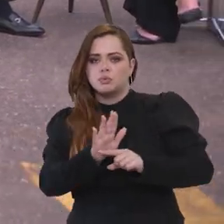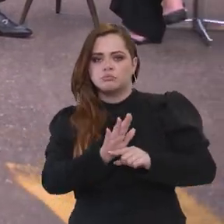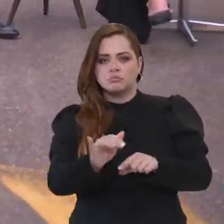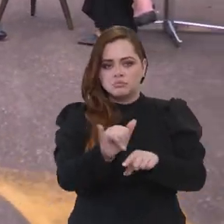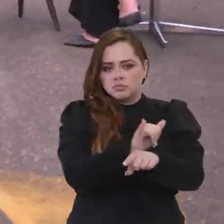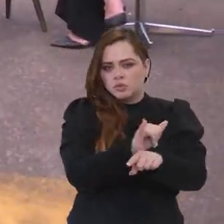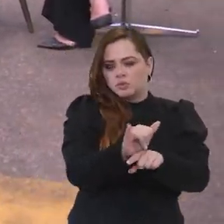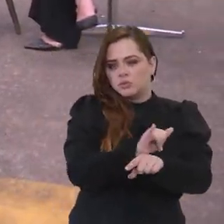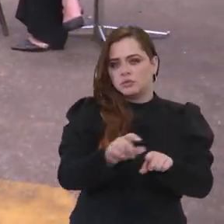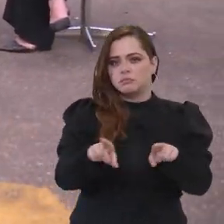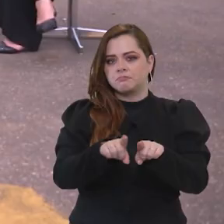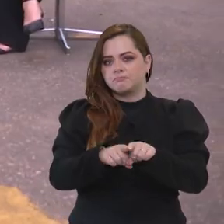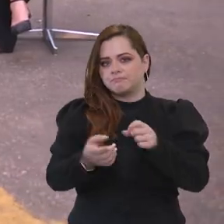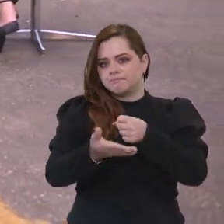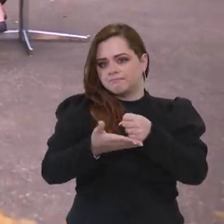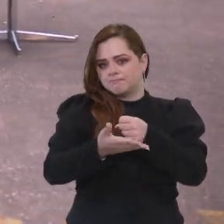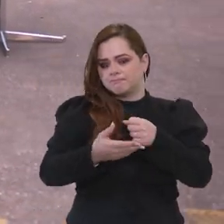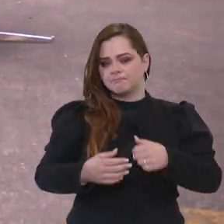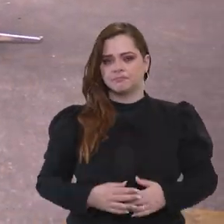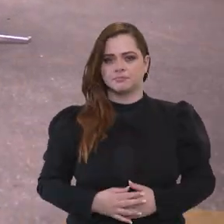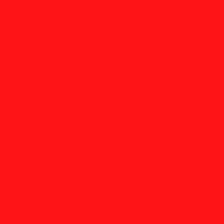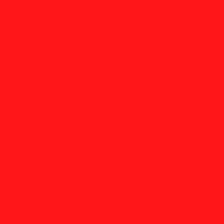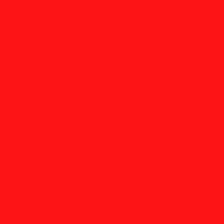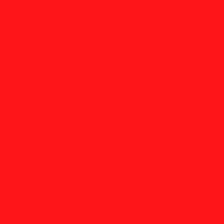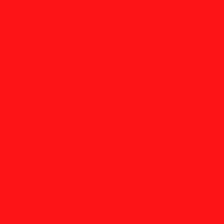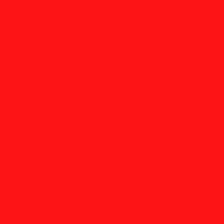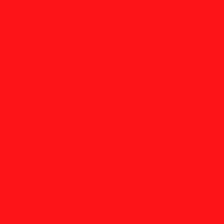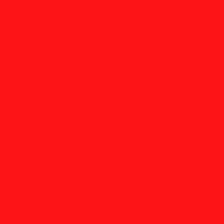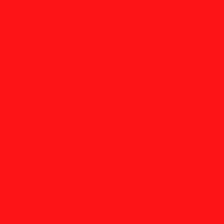estratégicos como o de saneamento básico.